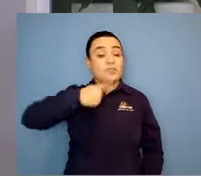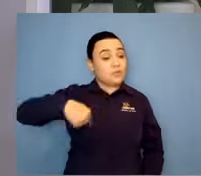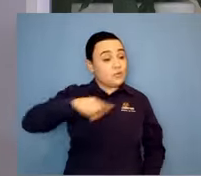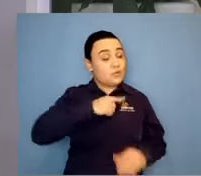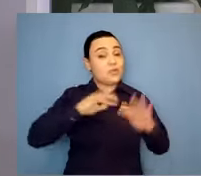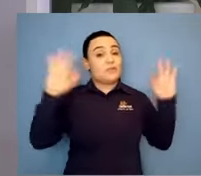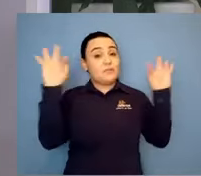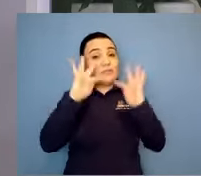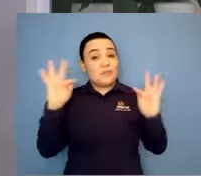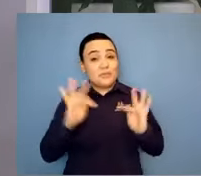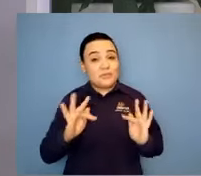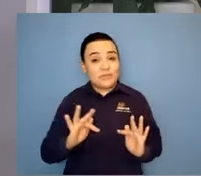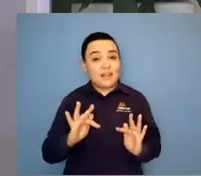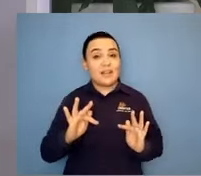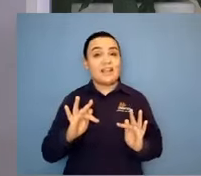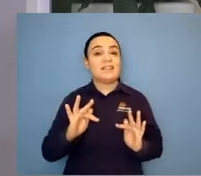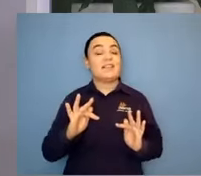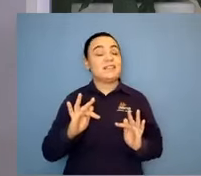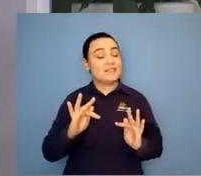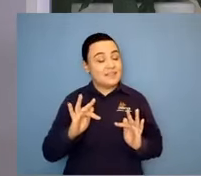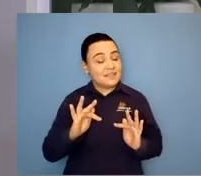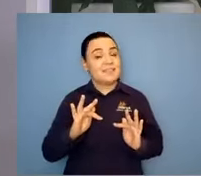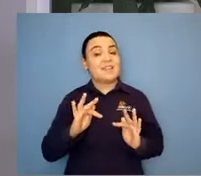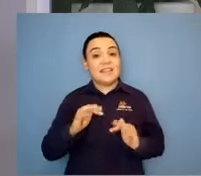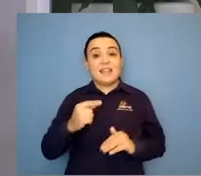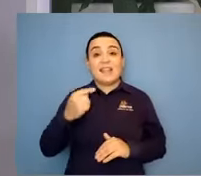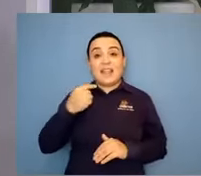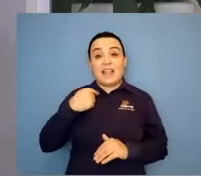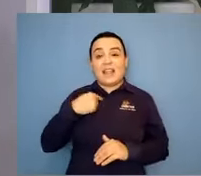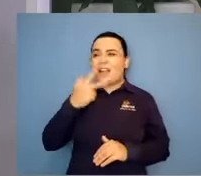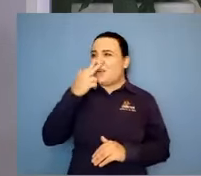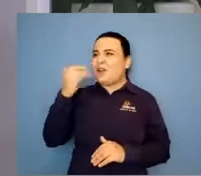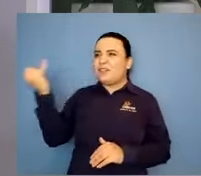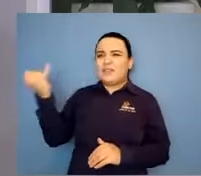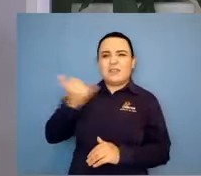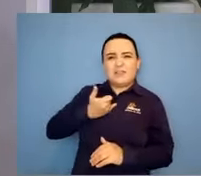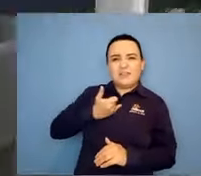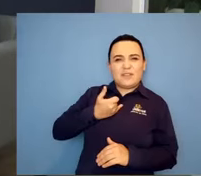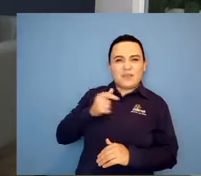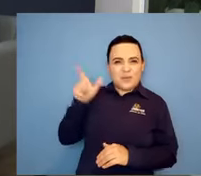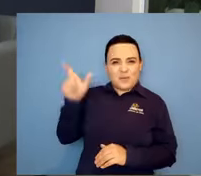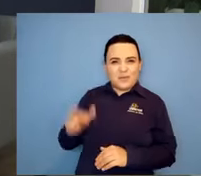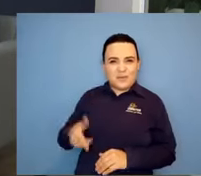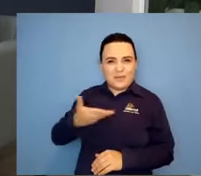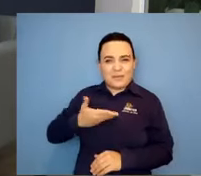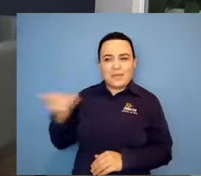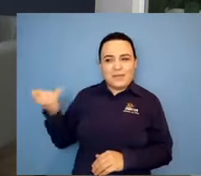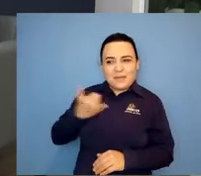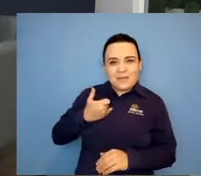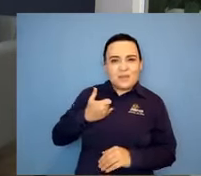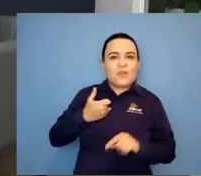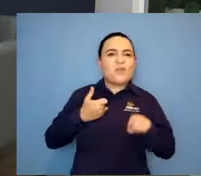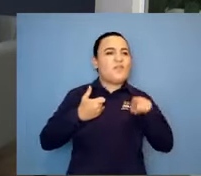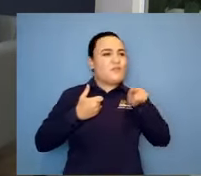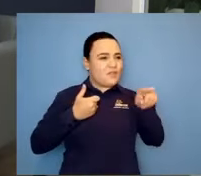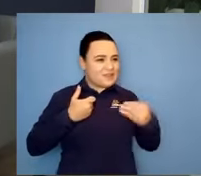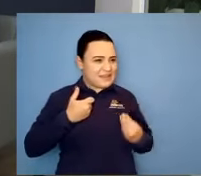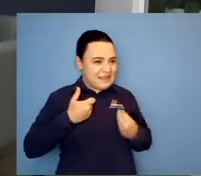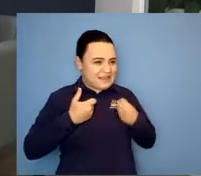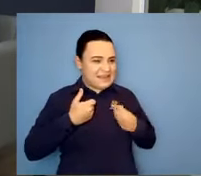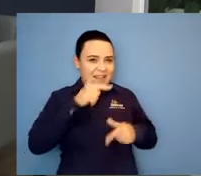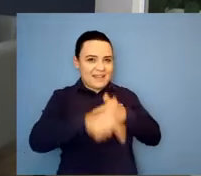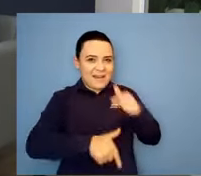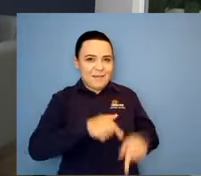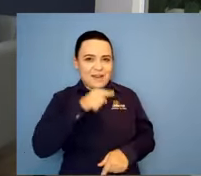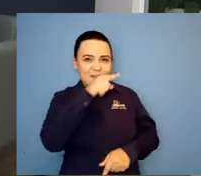estava, foi a Shirley Ordônio que me falou. Isso, agradeço imensamente. Eu que beleza. Porque, olha, a